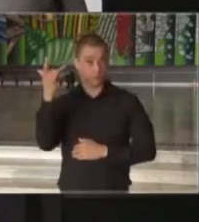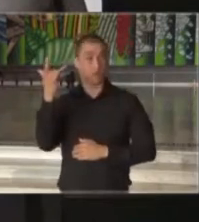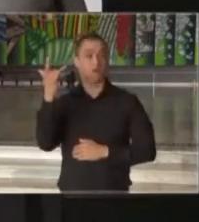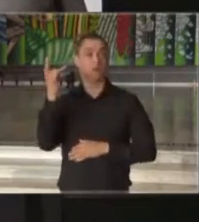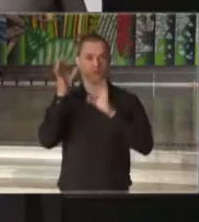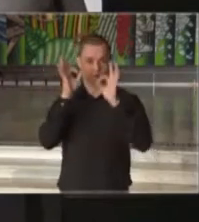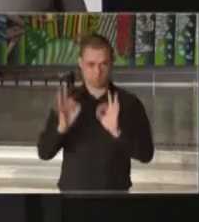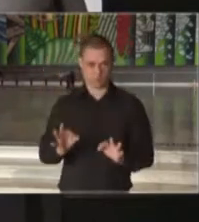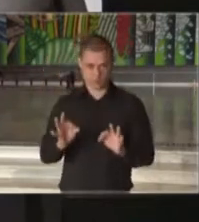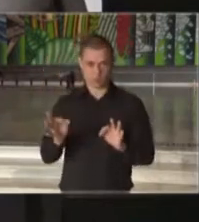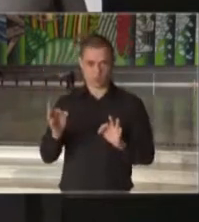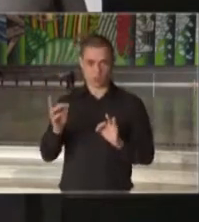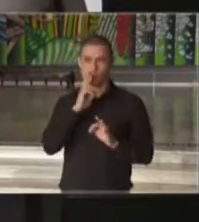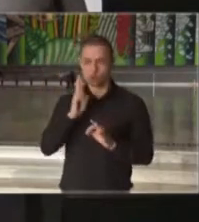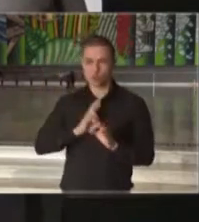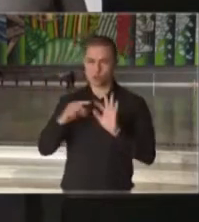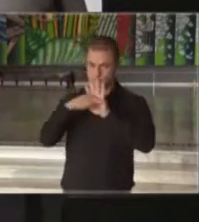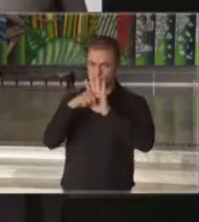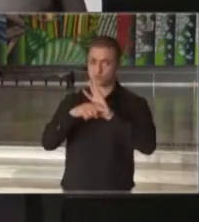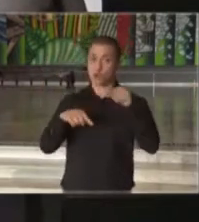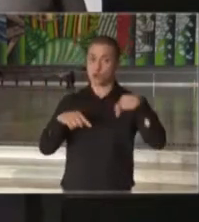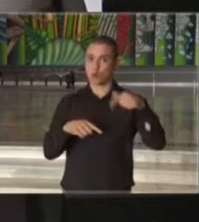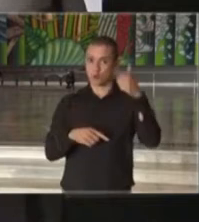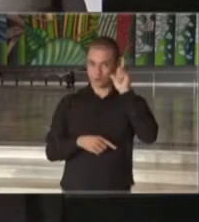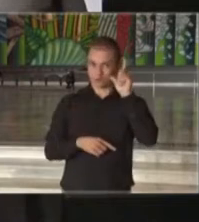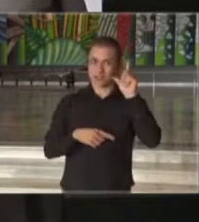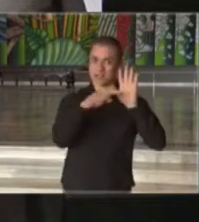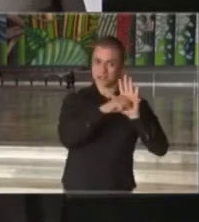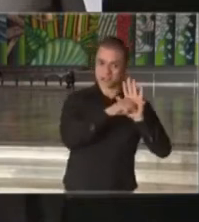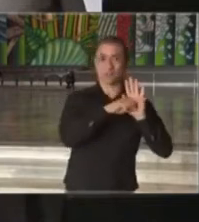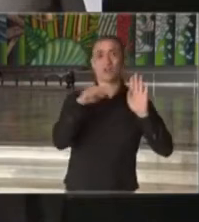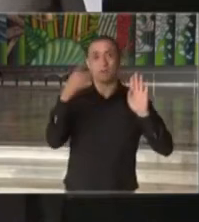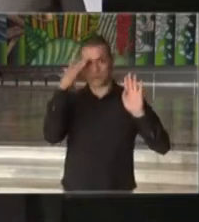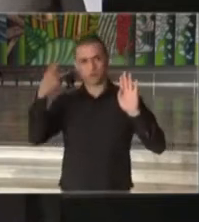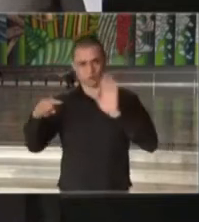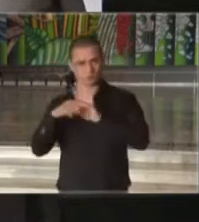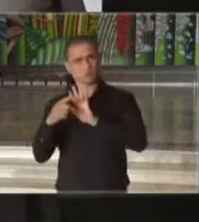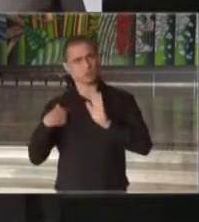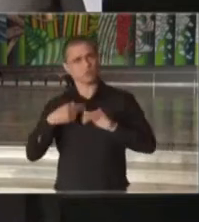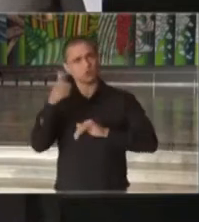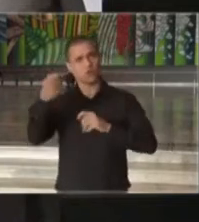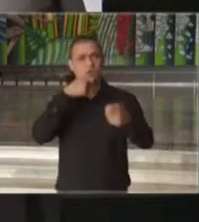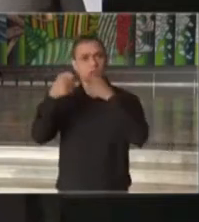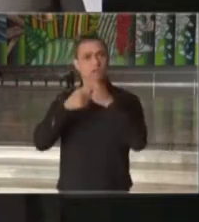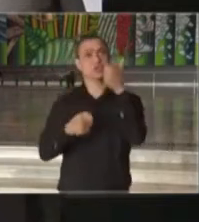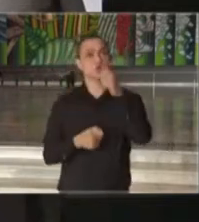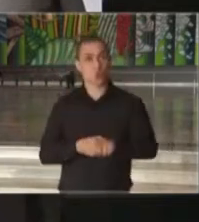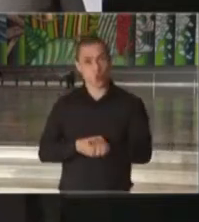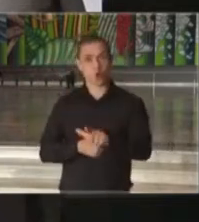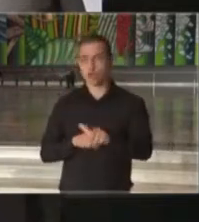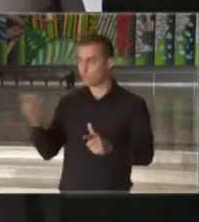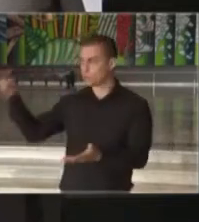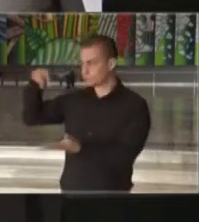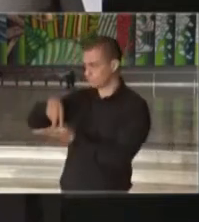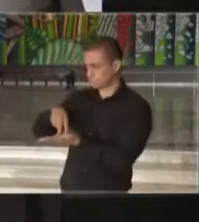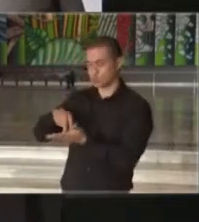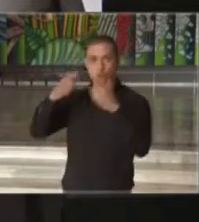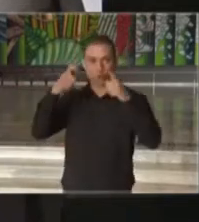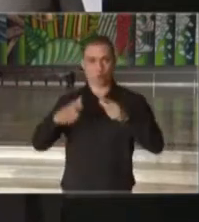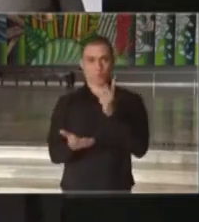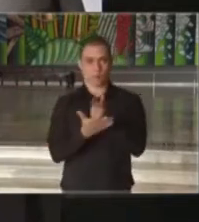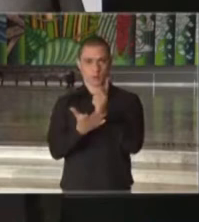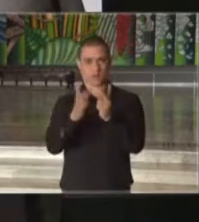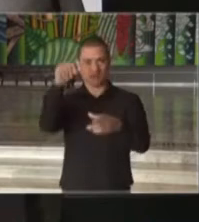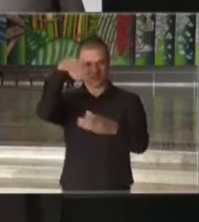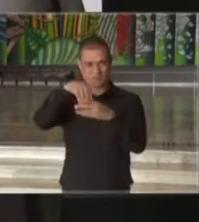convicção de que o resultado será negativo, como foi o do teste, nós voltaremos a fazer a coletiva de imprensa na área central do